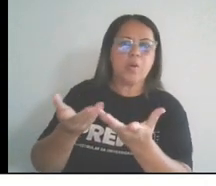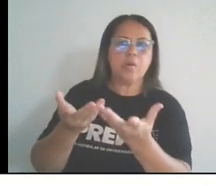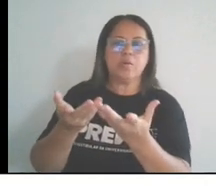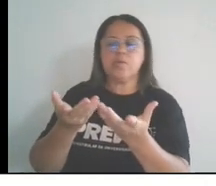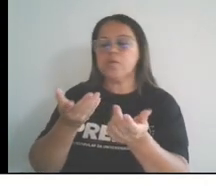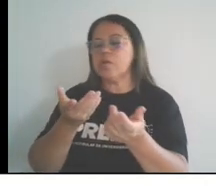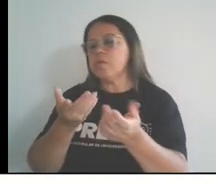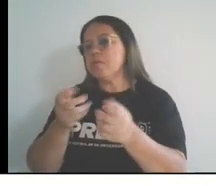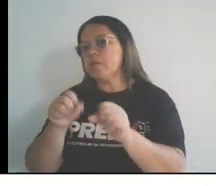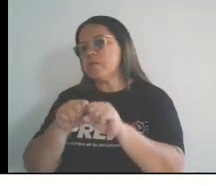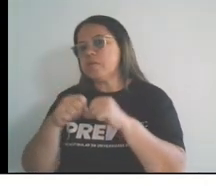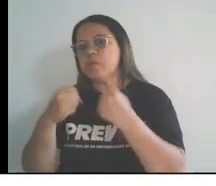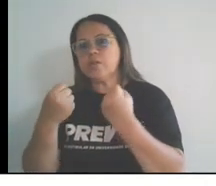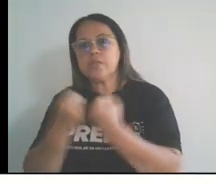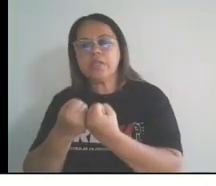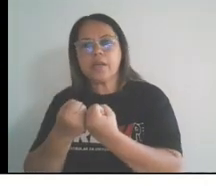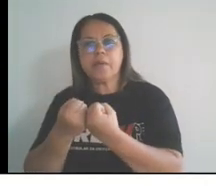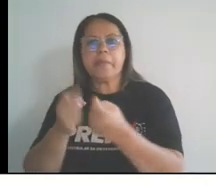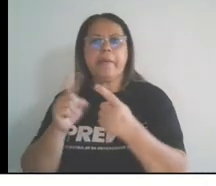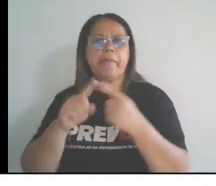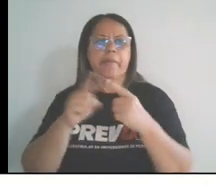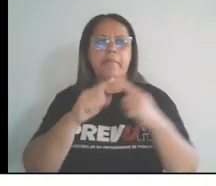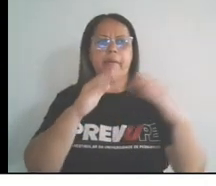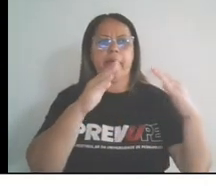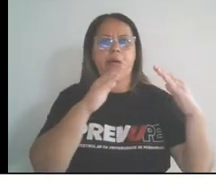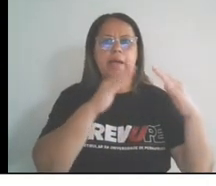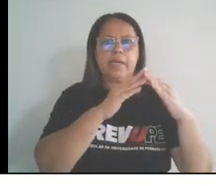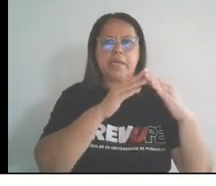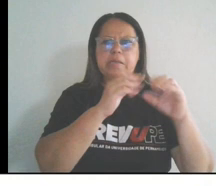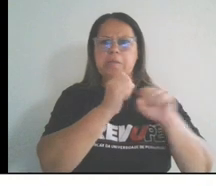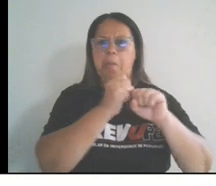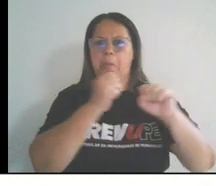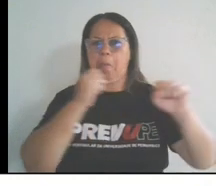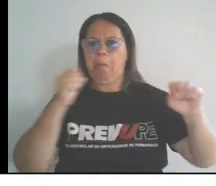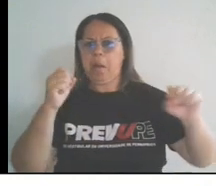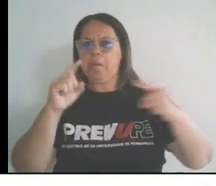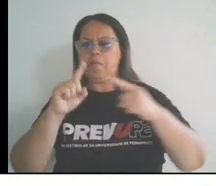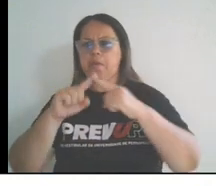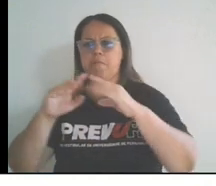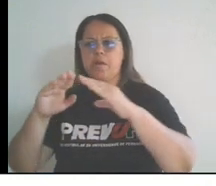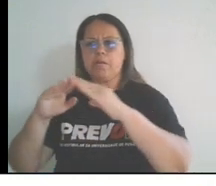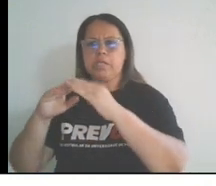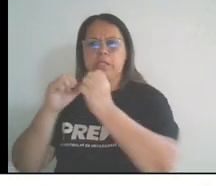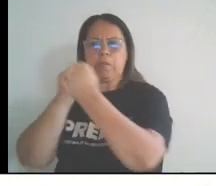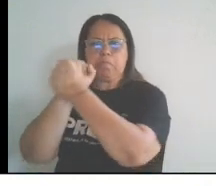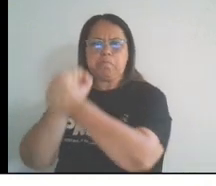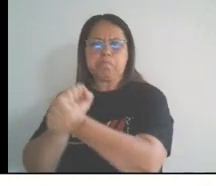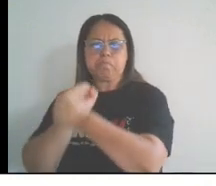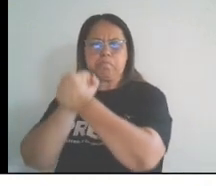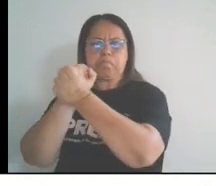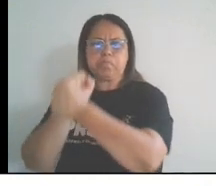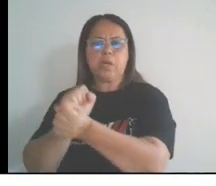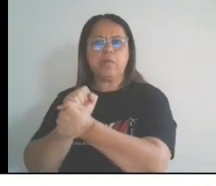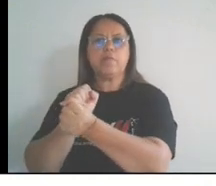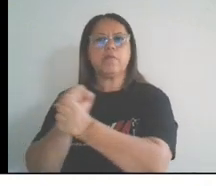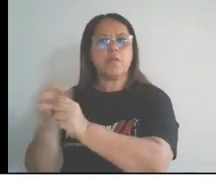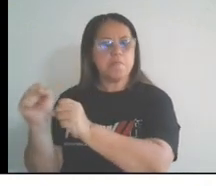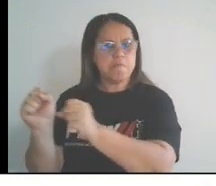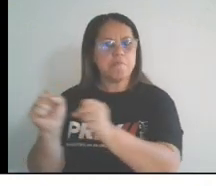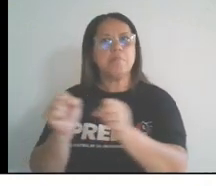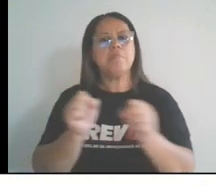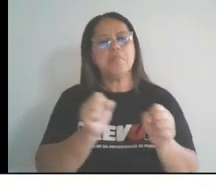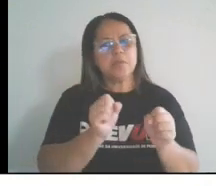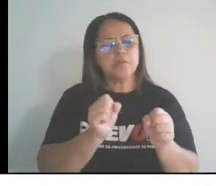casa grande e cesada como símbolo de poder e escravidão dentro da estrutura do engenho desse núcleo econômico